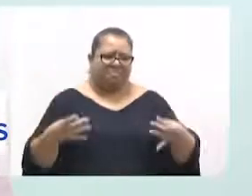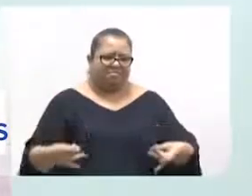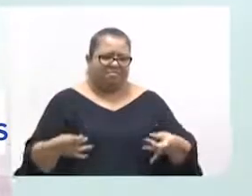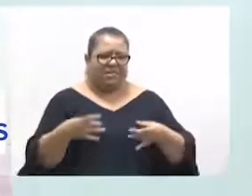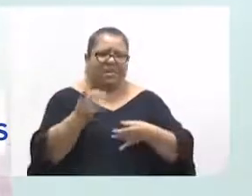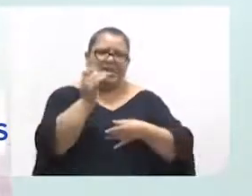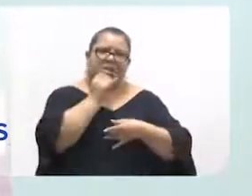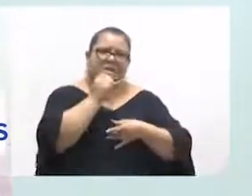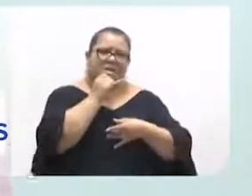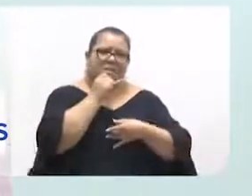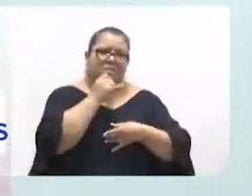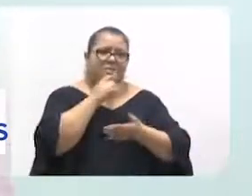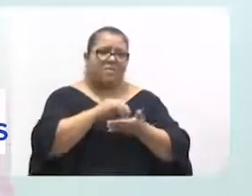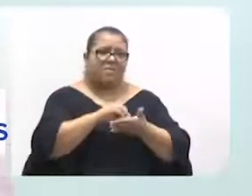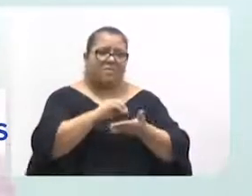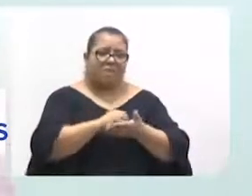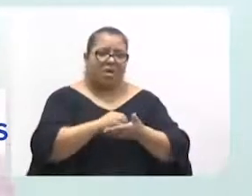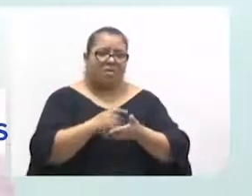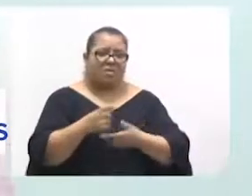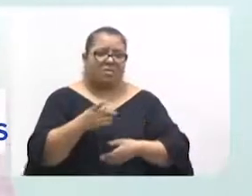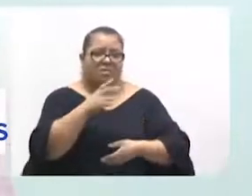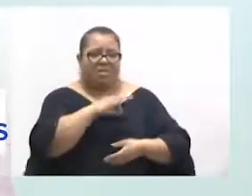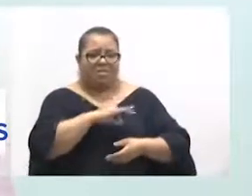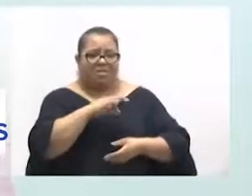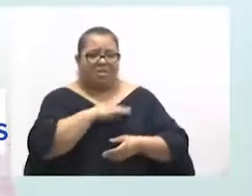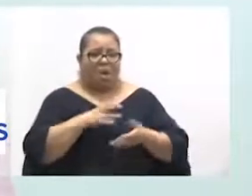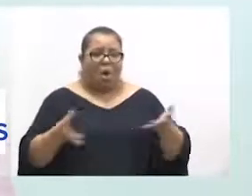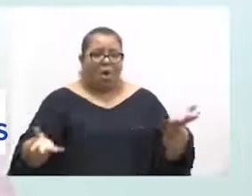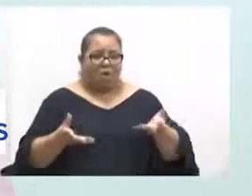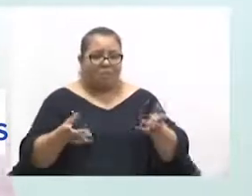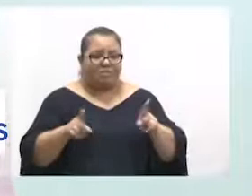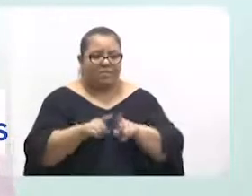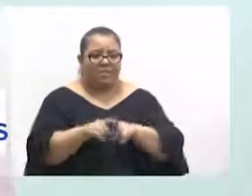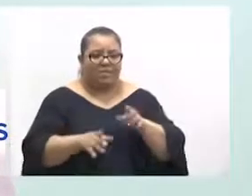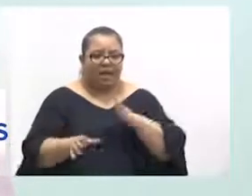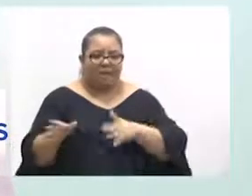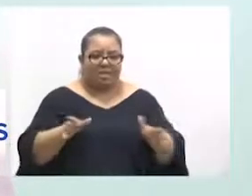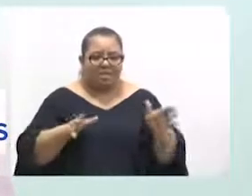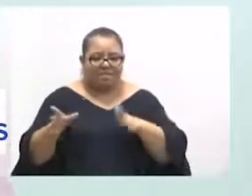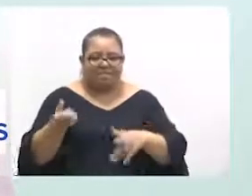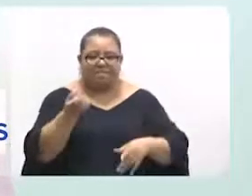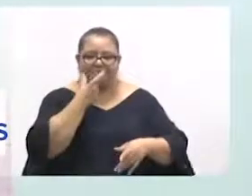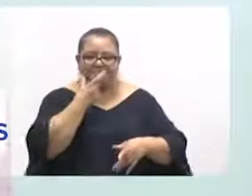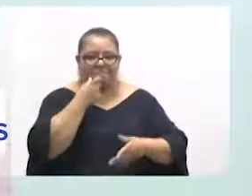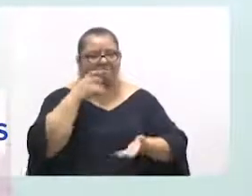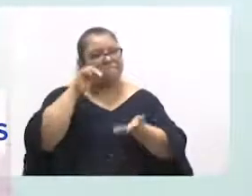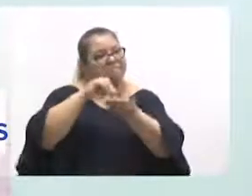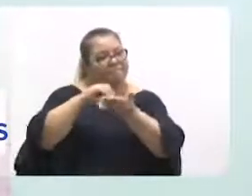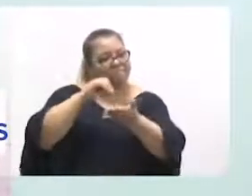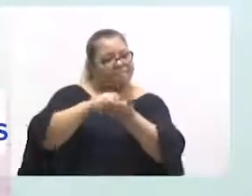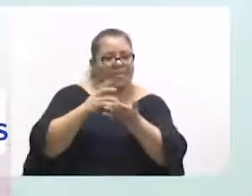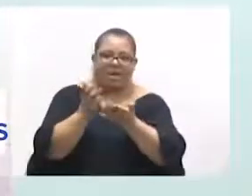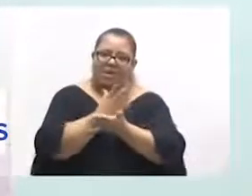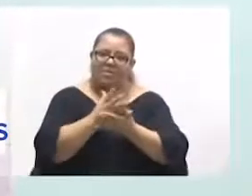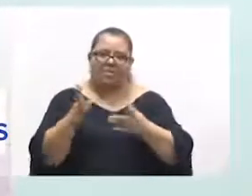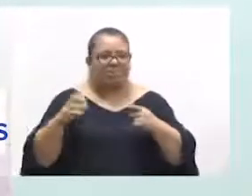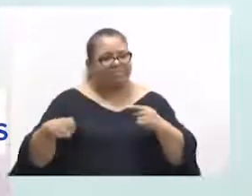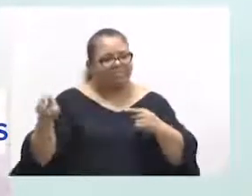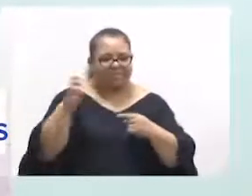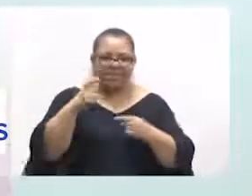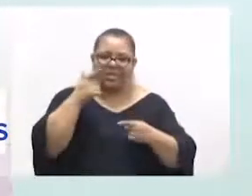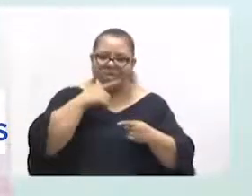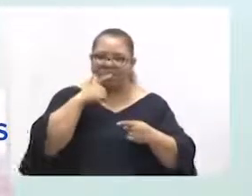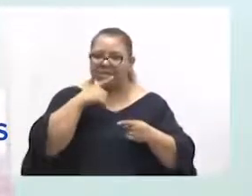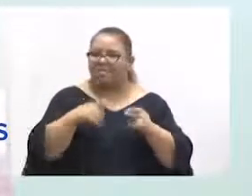defasagem que é hoje, e o acesso a esses medicamentos que alguns estados conseguem